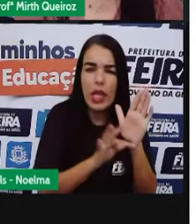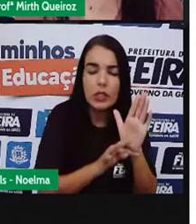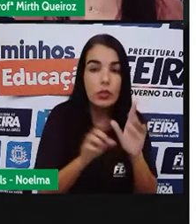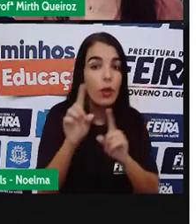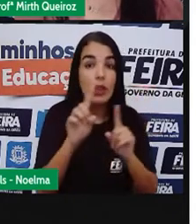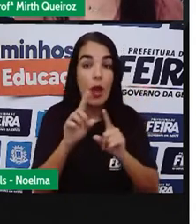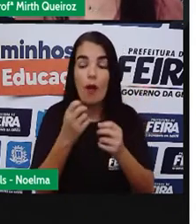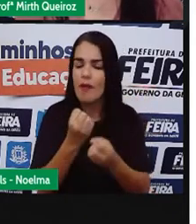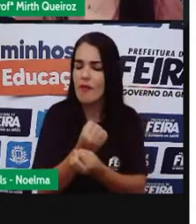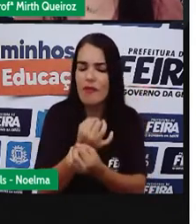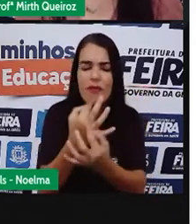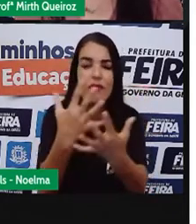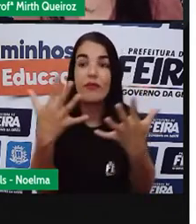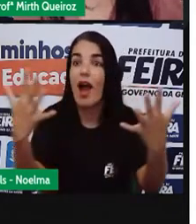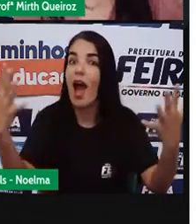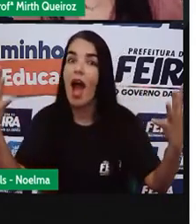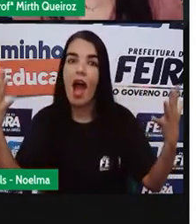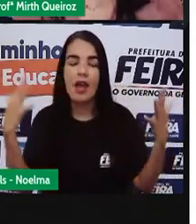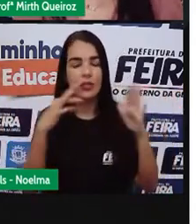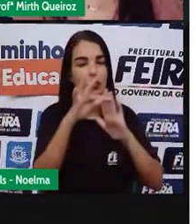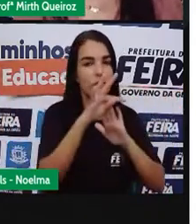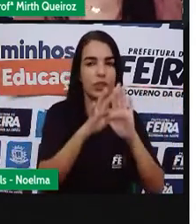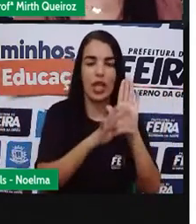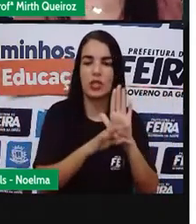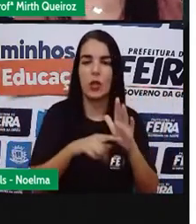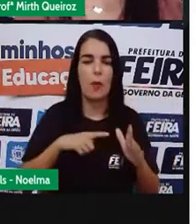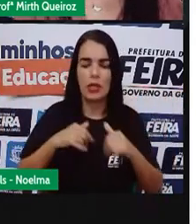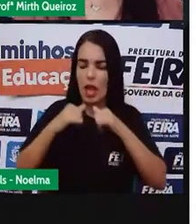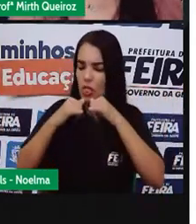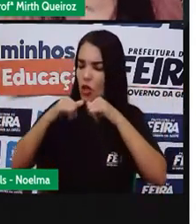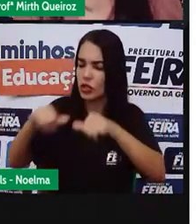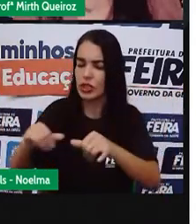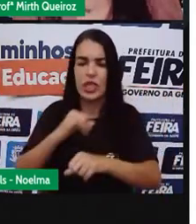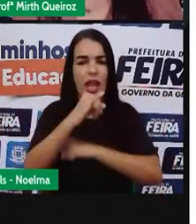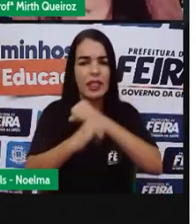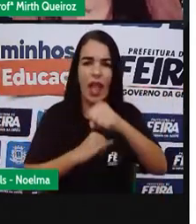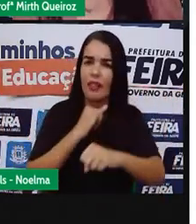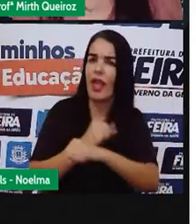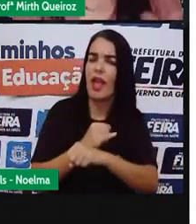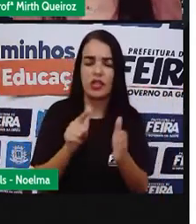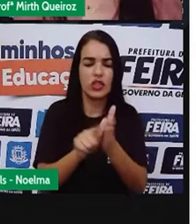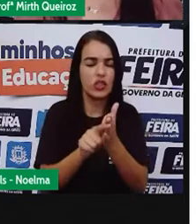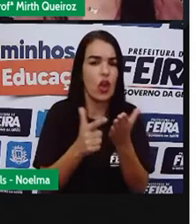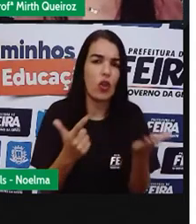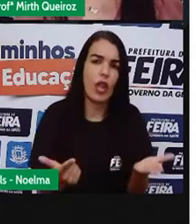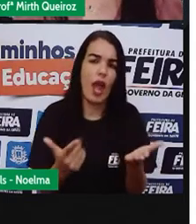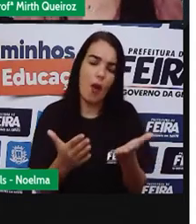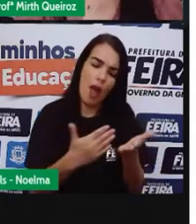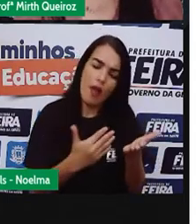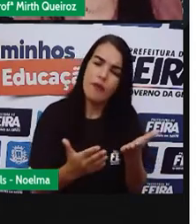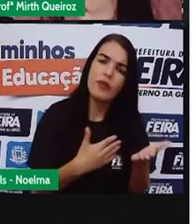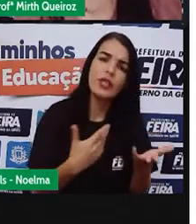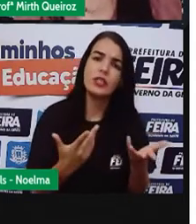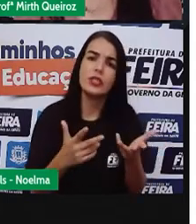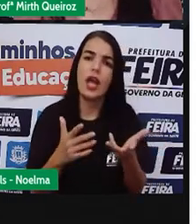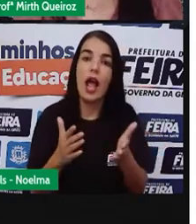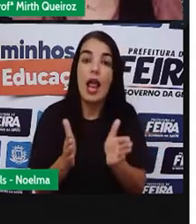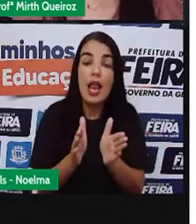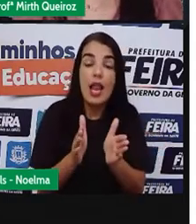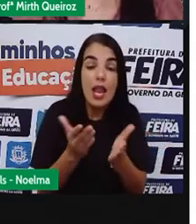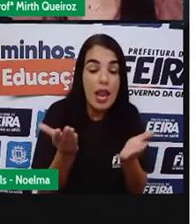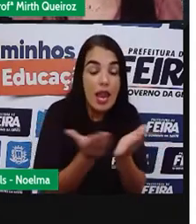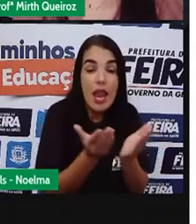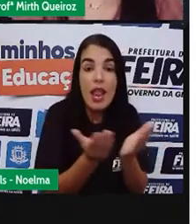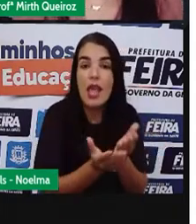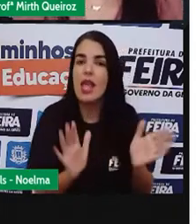não. Ler mais no sentido geral, né? Você lê uma notícia na internet, notícia de jornal, revista, ler livros,